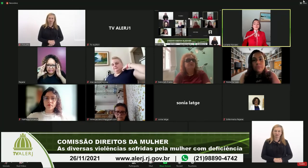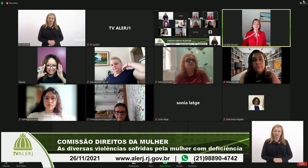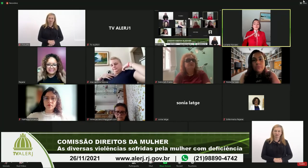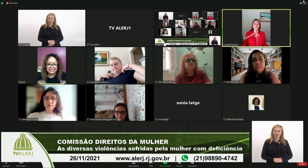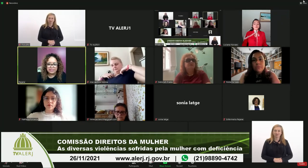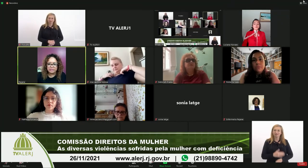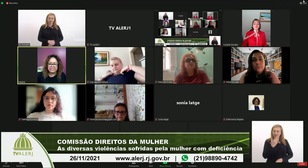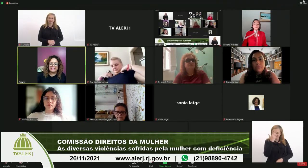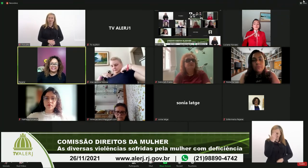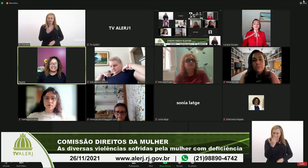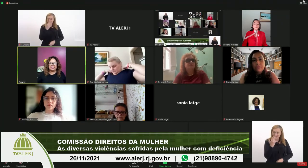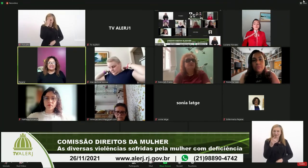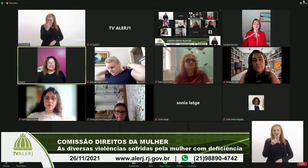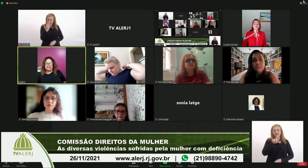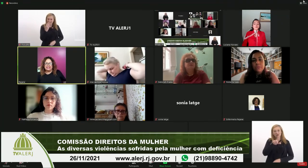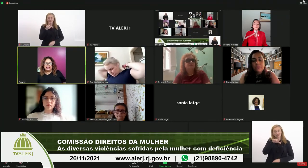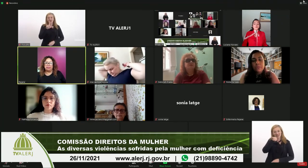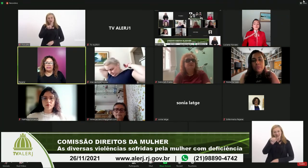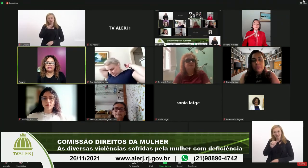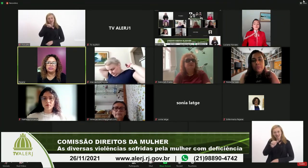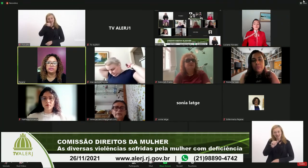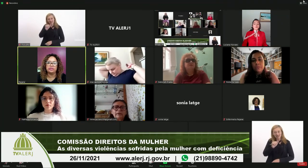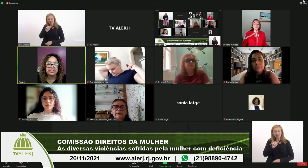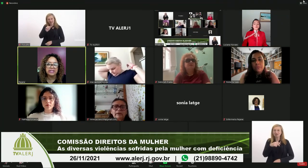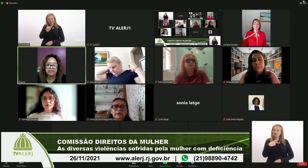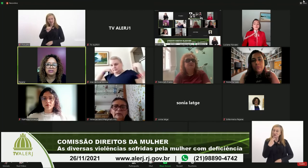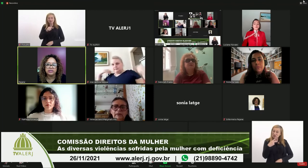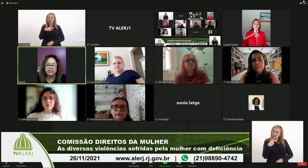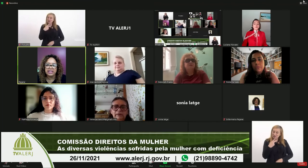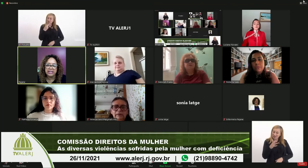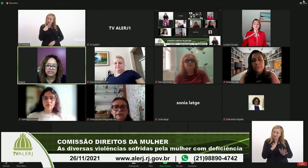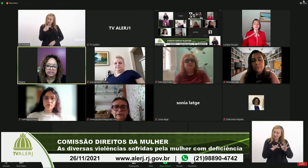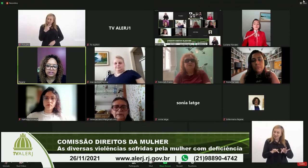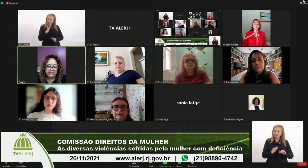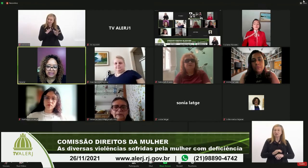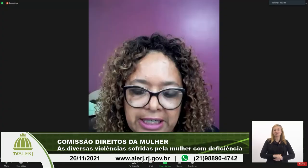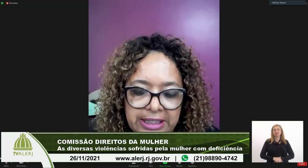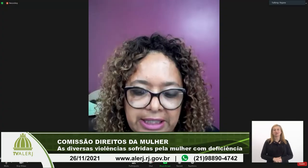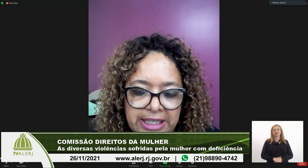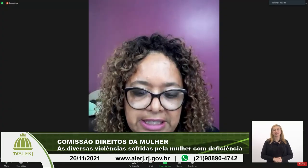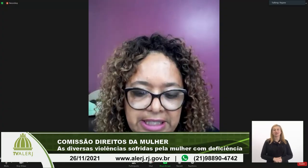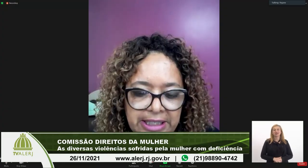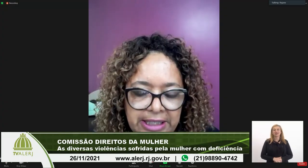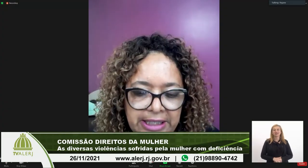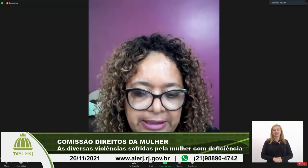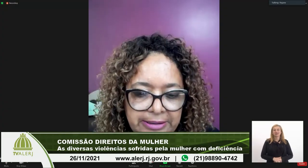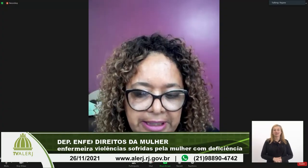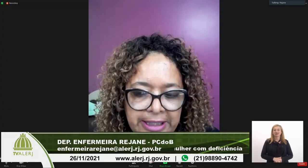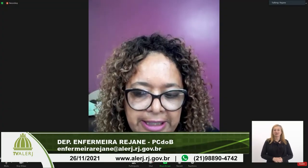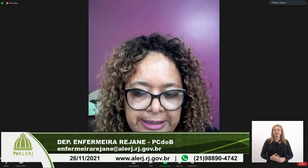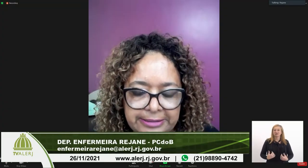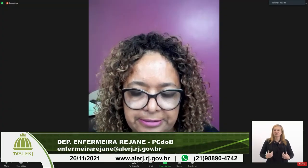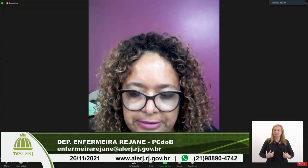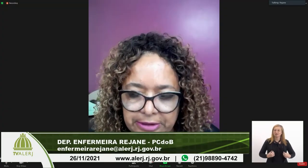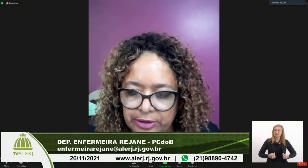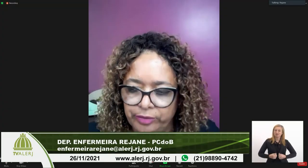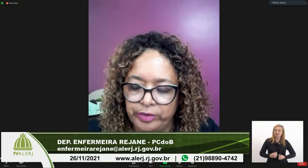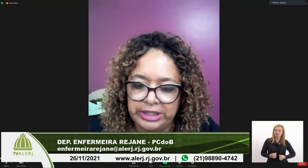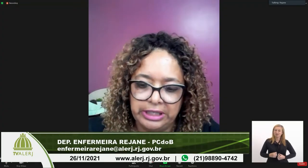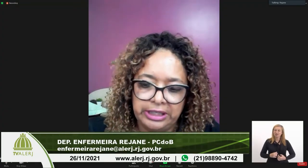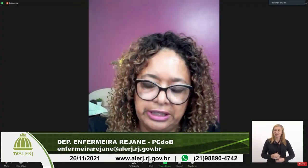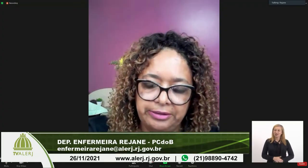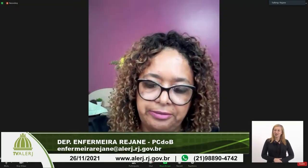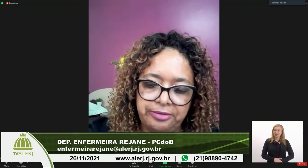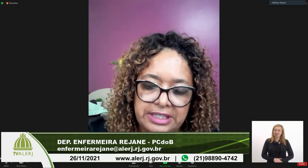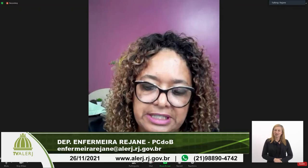Obrigada, então, Luciana, pelas suas considerações finais. E, assim, eu